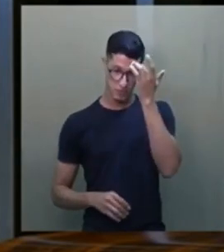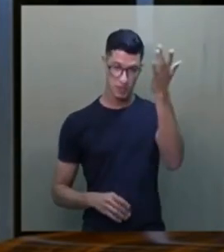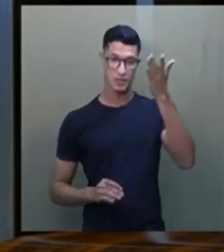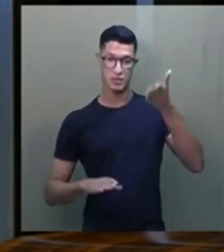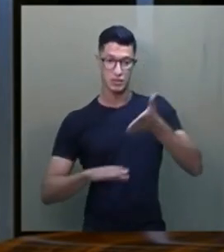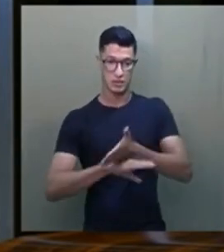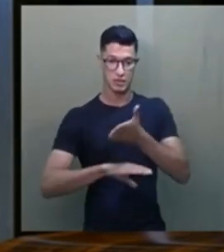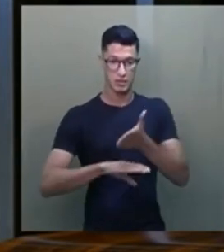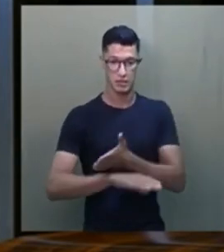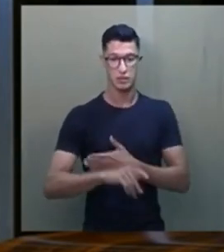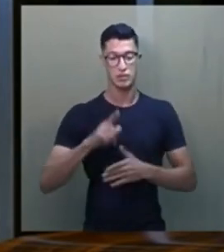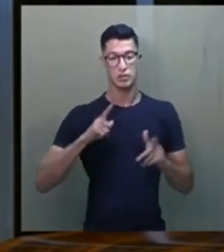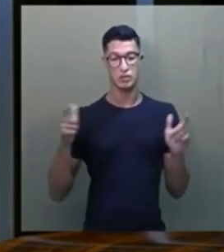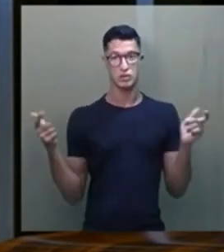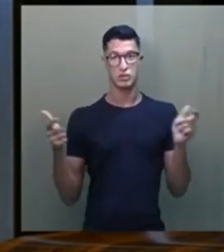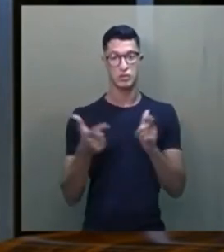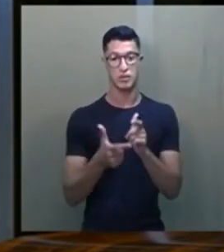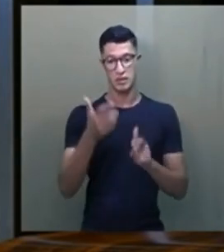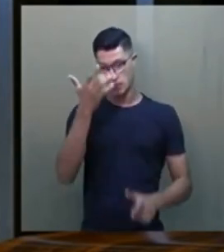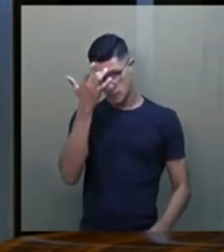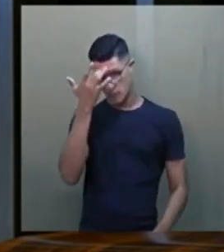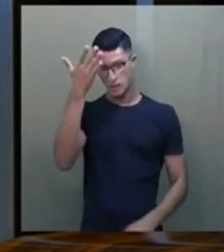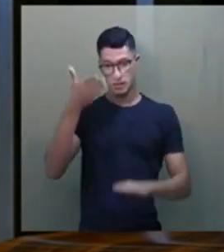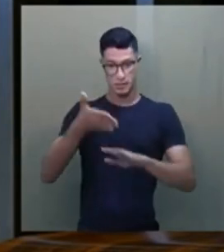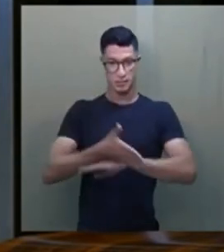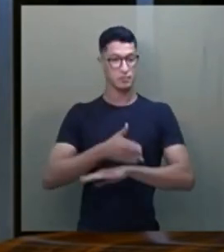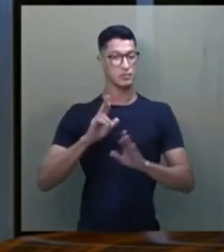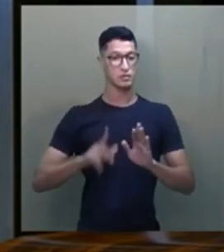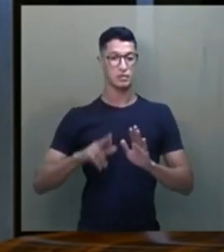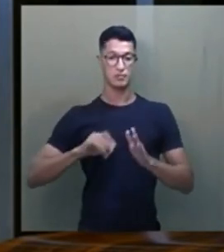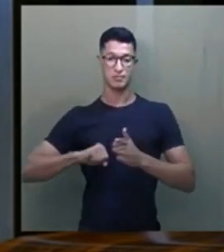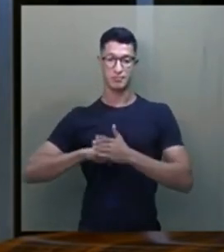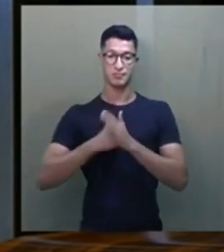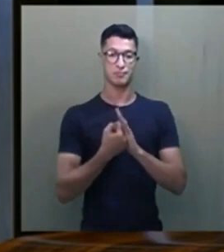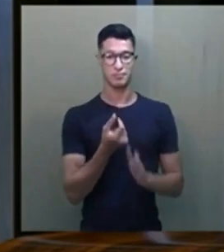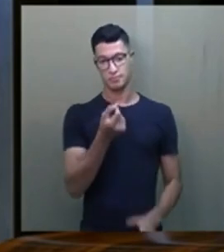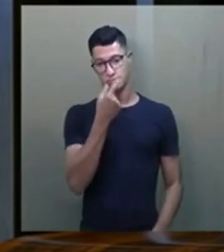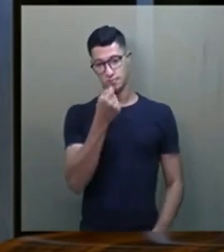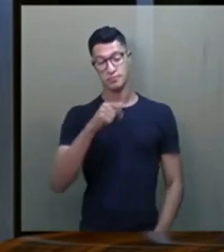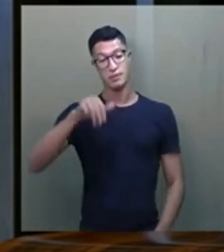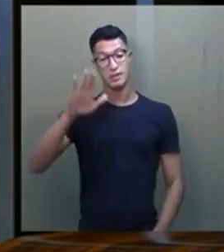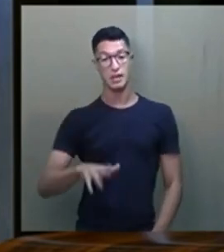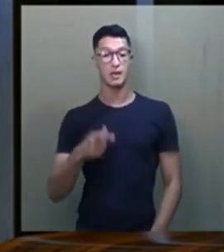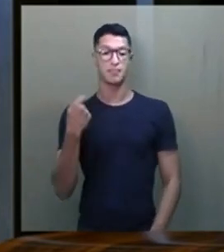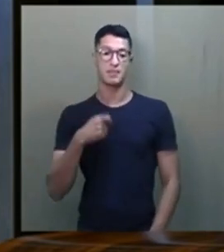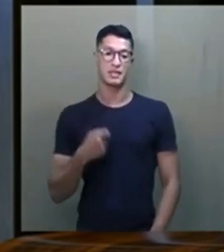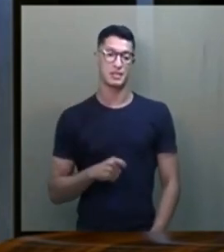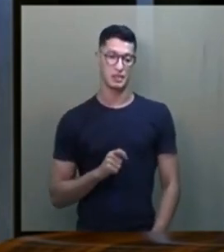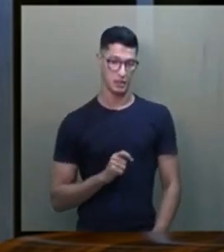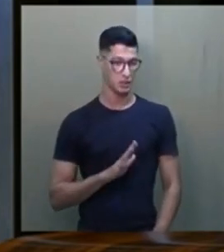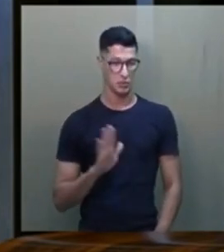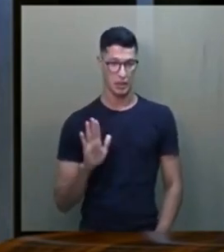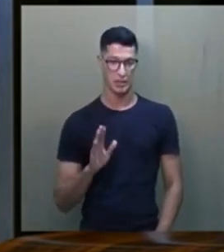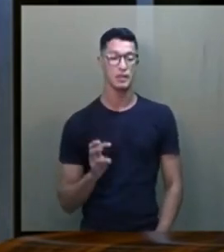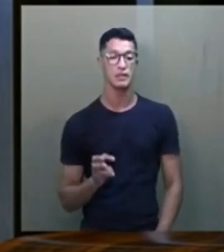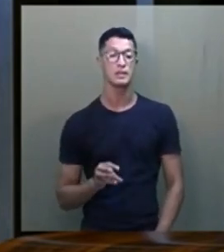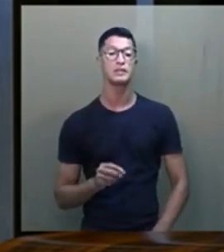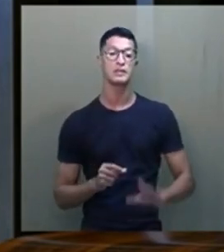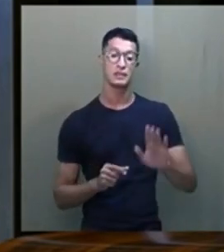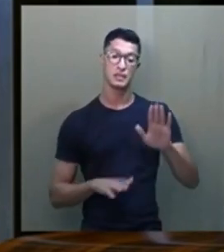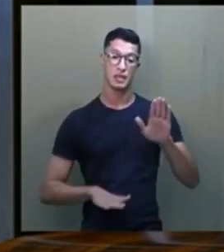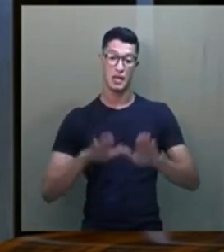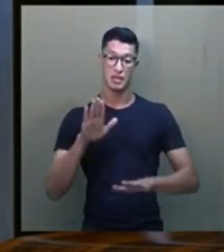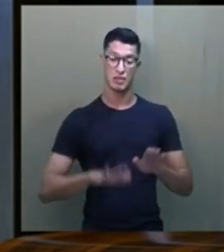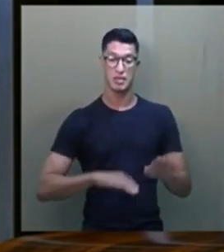acesso. Diminuir a facilidade de acesso não é restringir medicamento para quem precisa de medicamento. E às